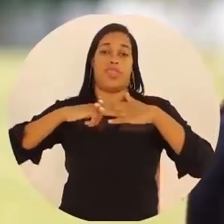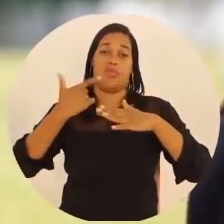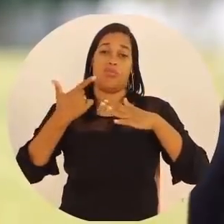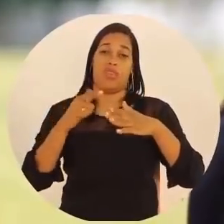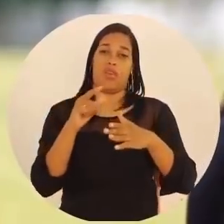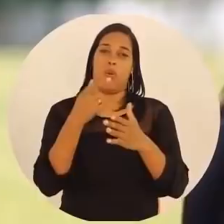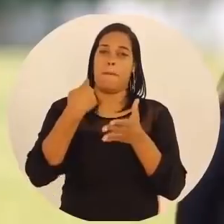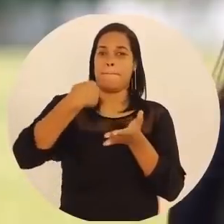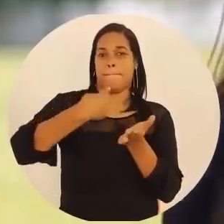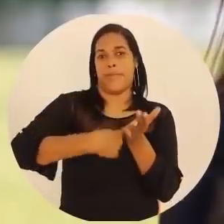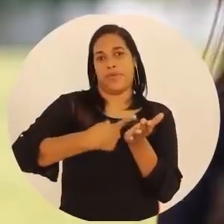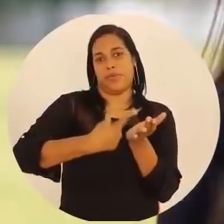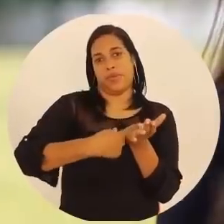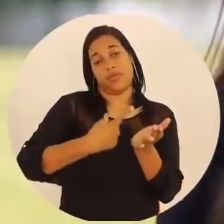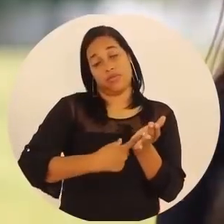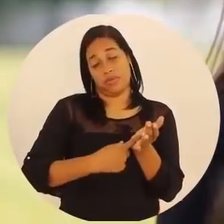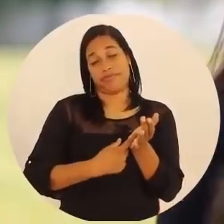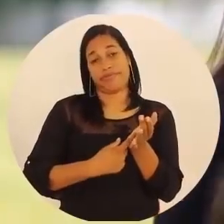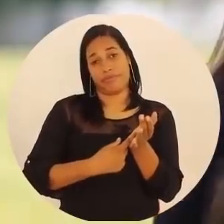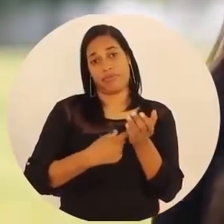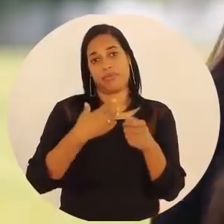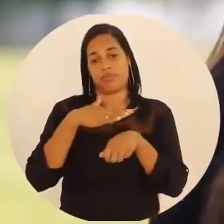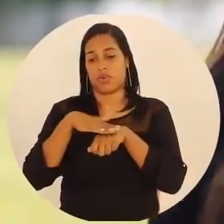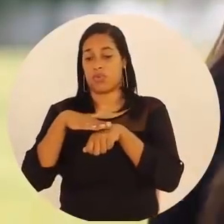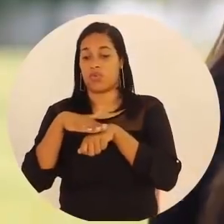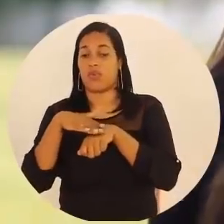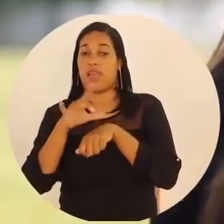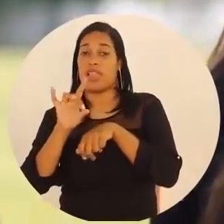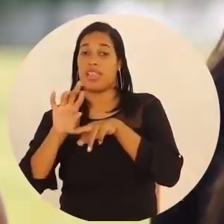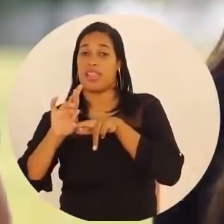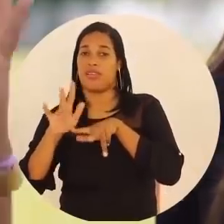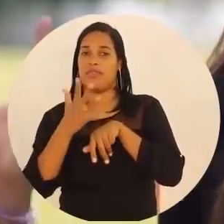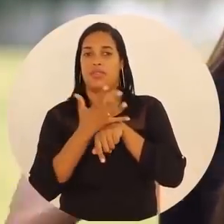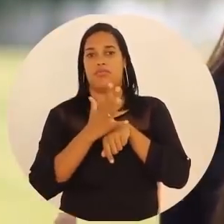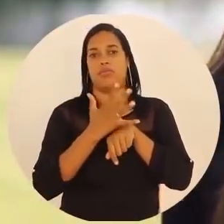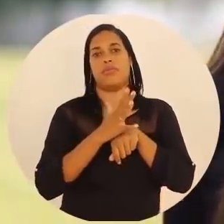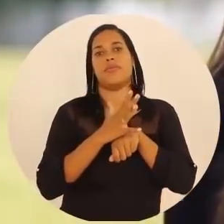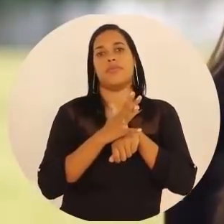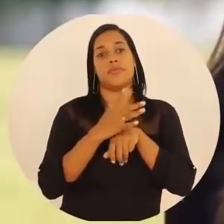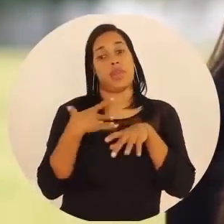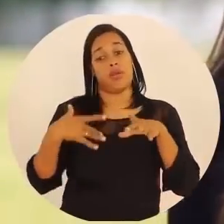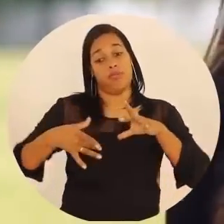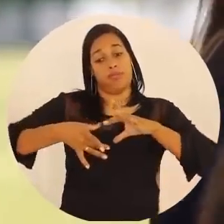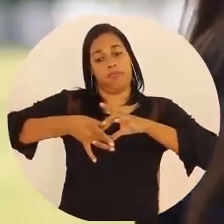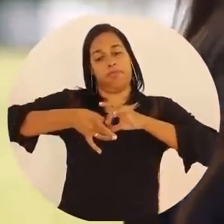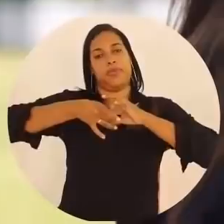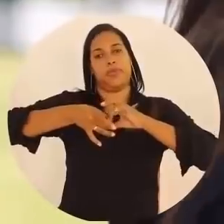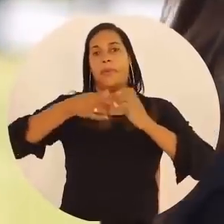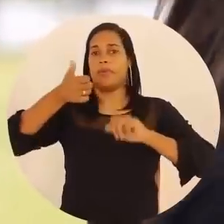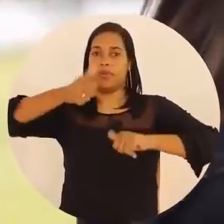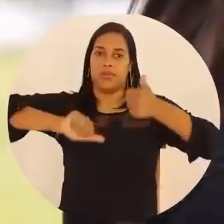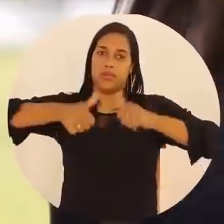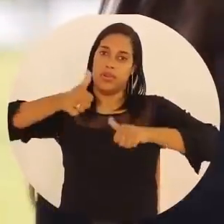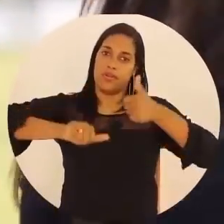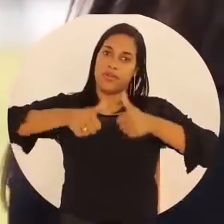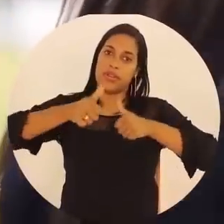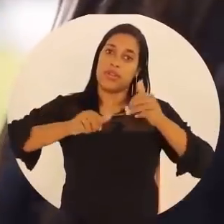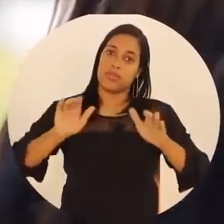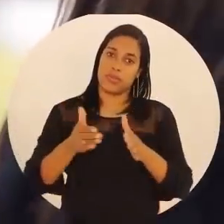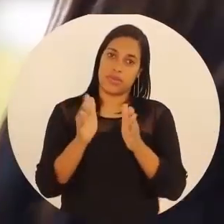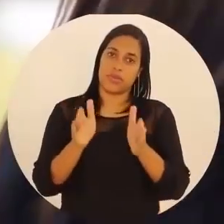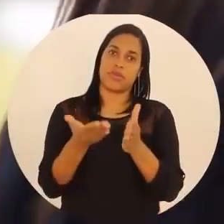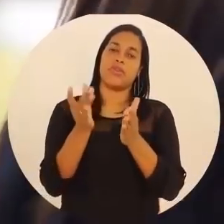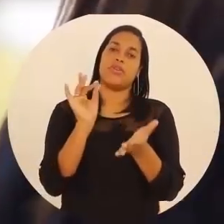O discurso está distorcendo da prática. Então, preciso que todo esse conjunto seja muito bem avaliado para que a